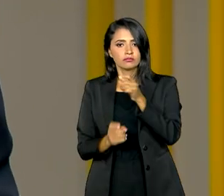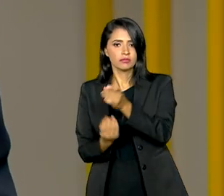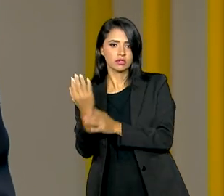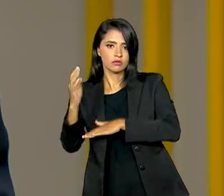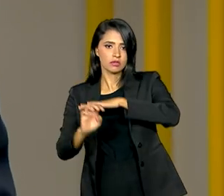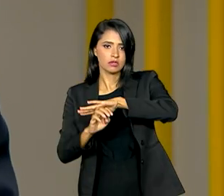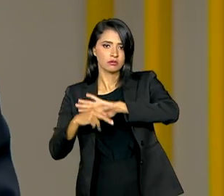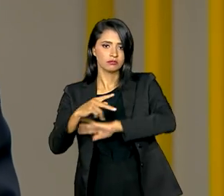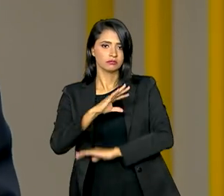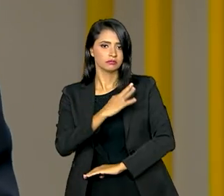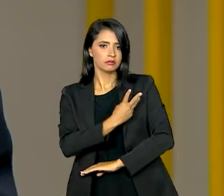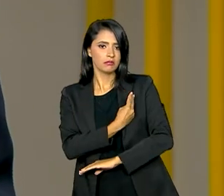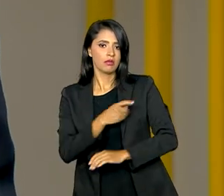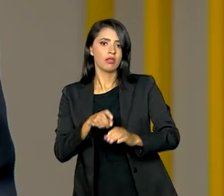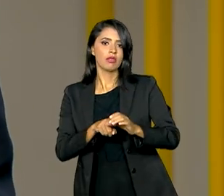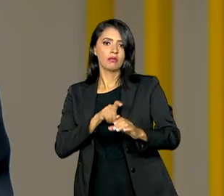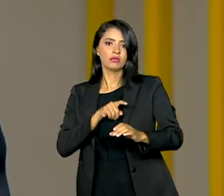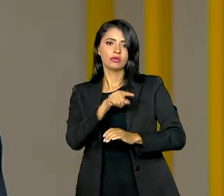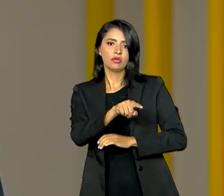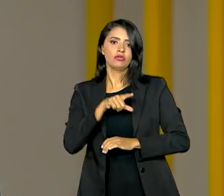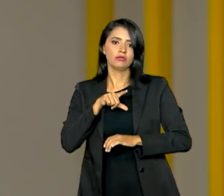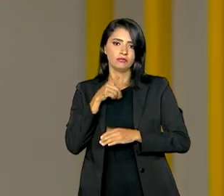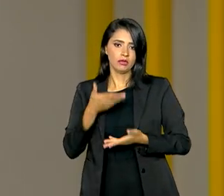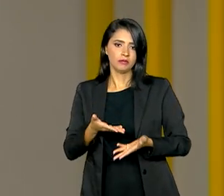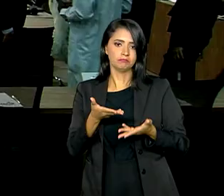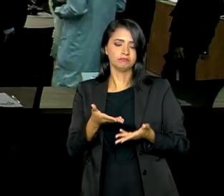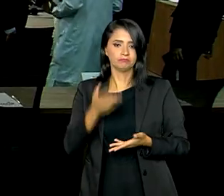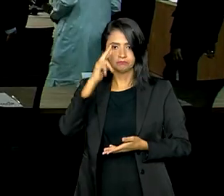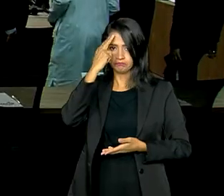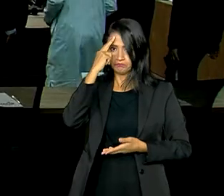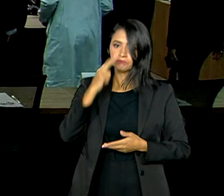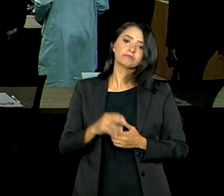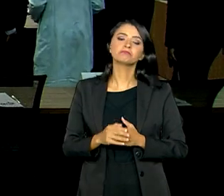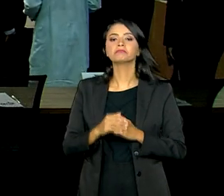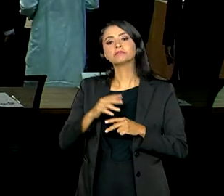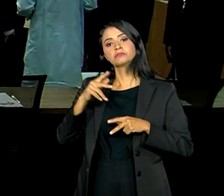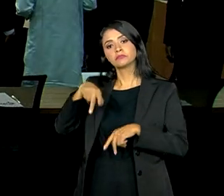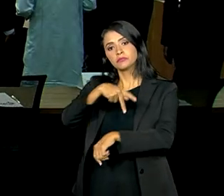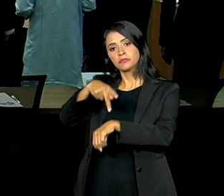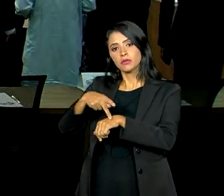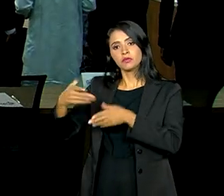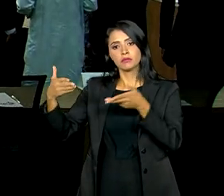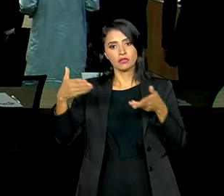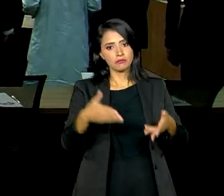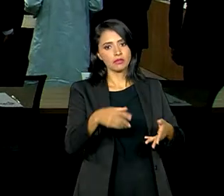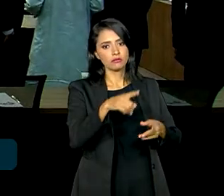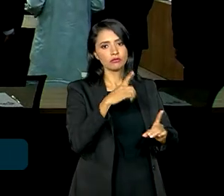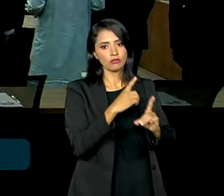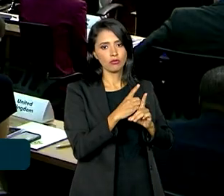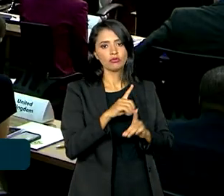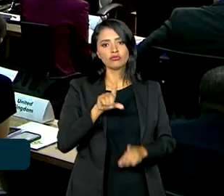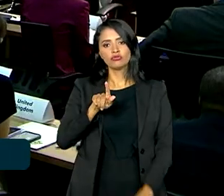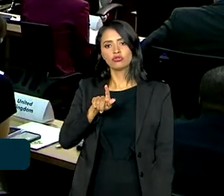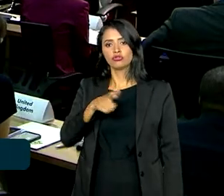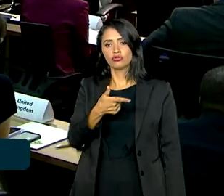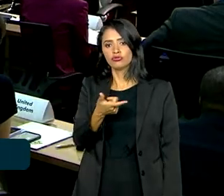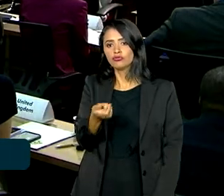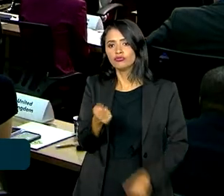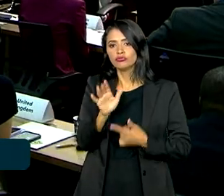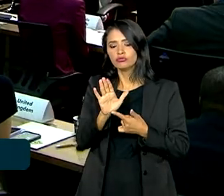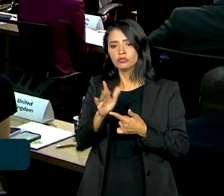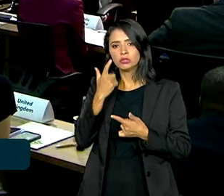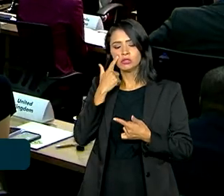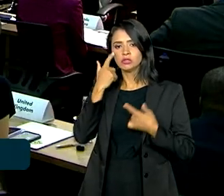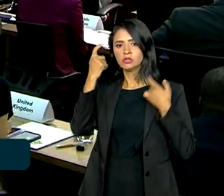Estado palestino independente no Oriente Médio. Os países participantes do encontro do G20 expressaram